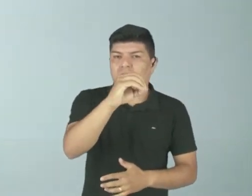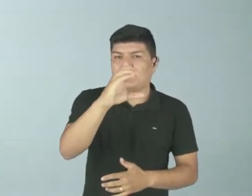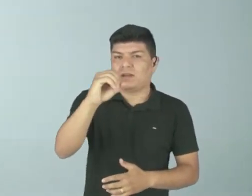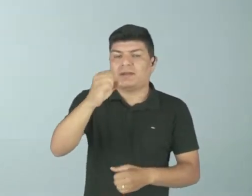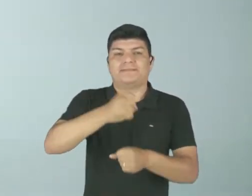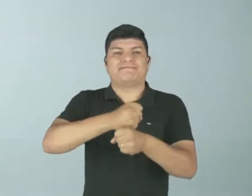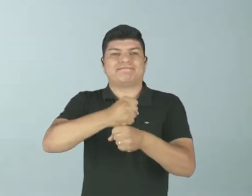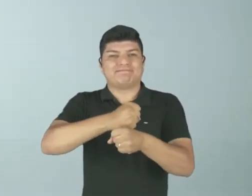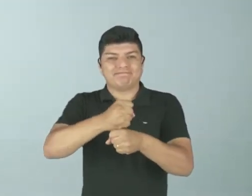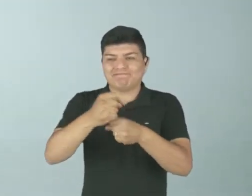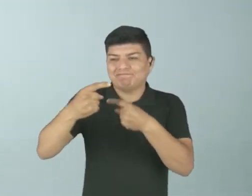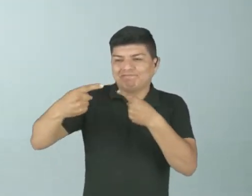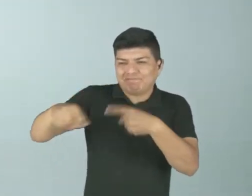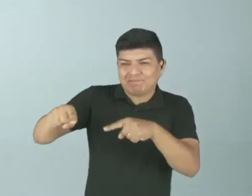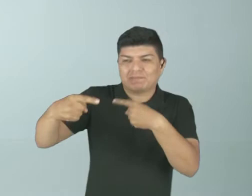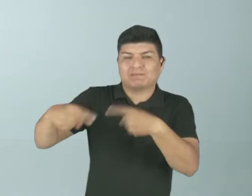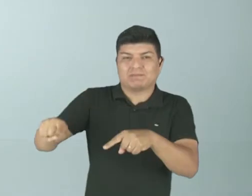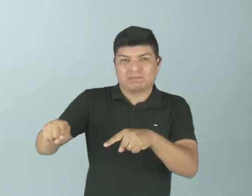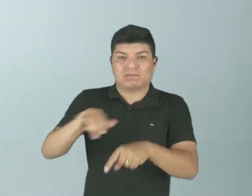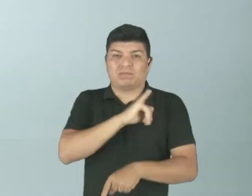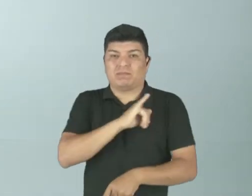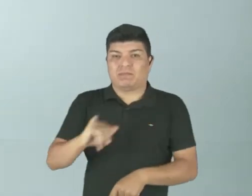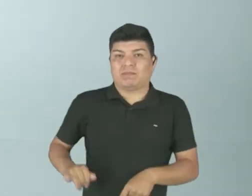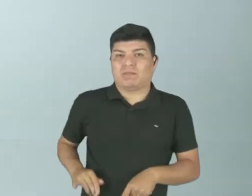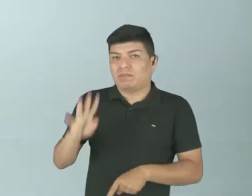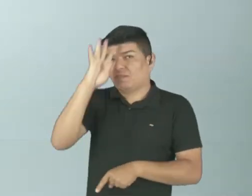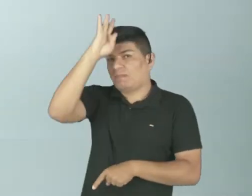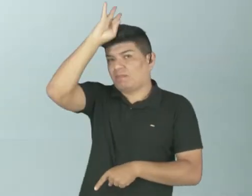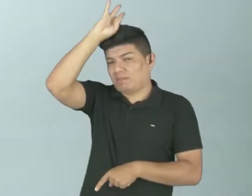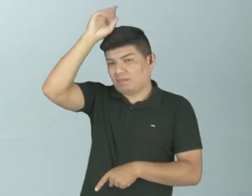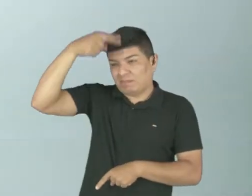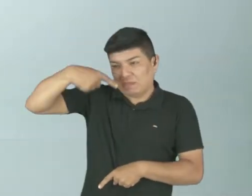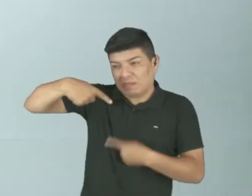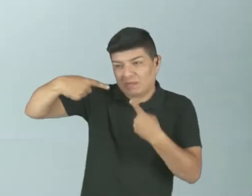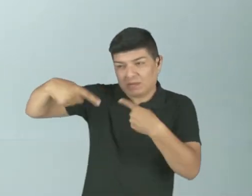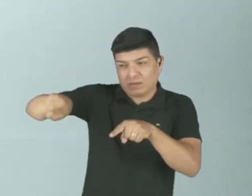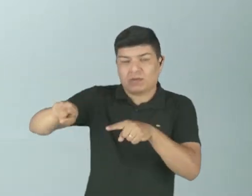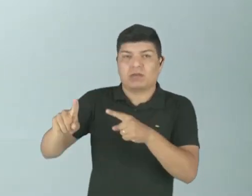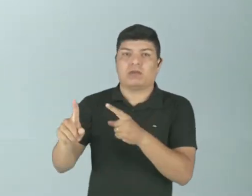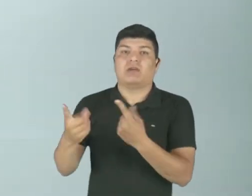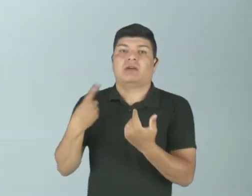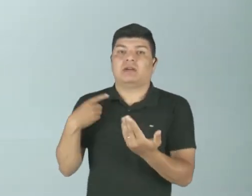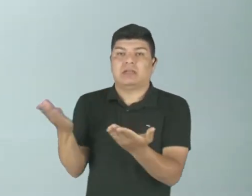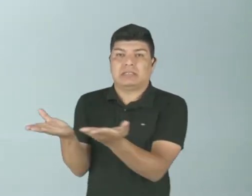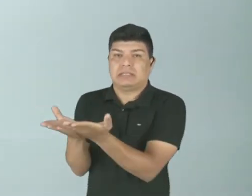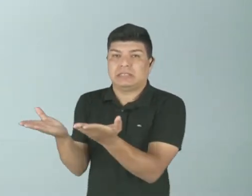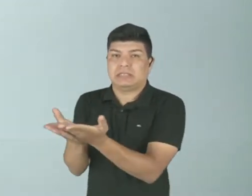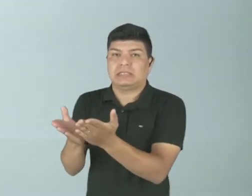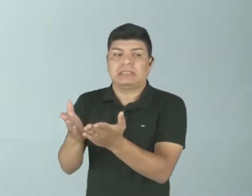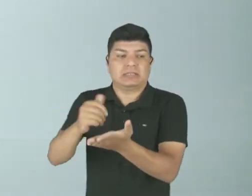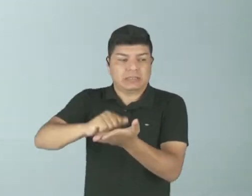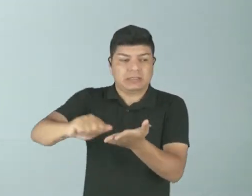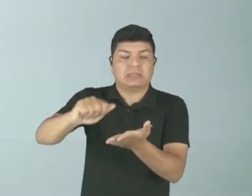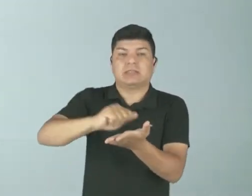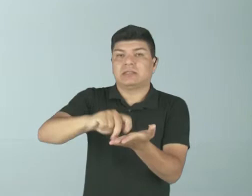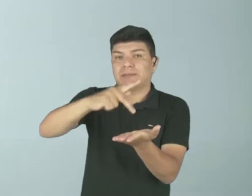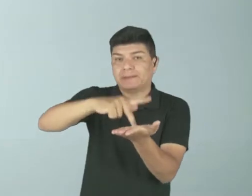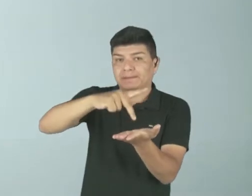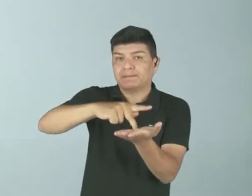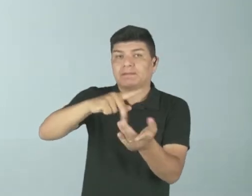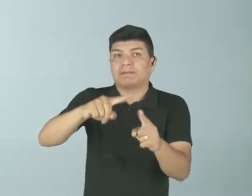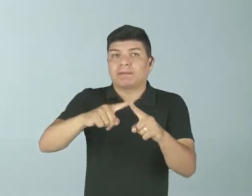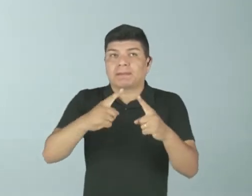perseguição implacável do Império Romano para os cristãos. Isso foi fato, isso está escrito na história. Agora,